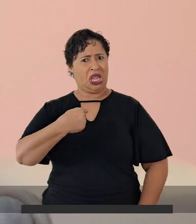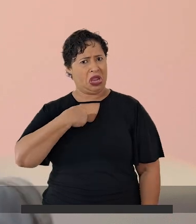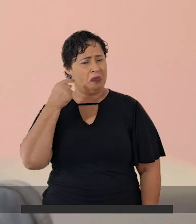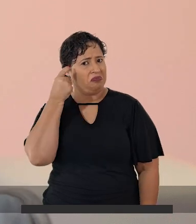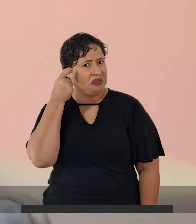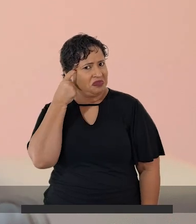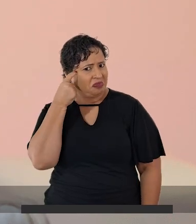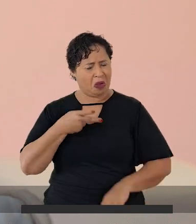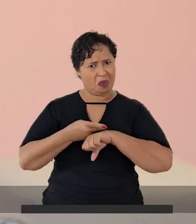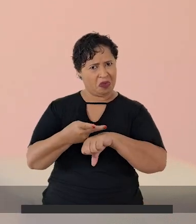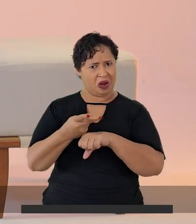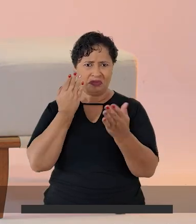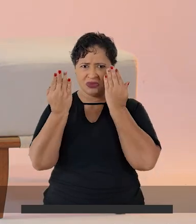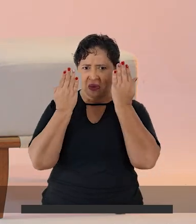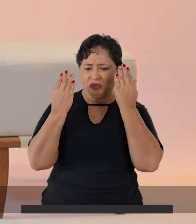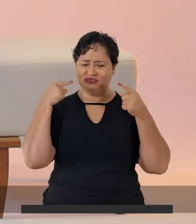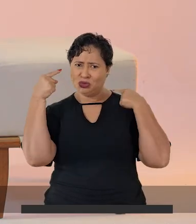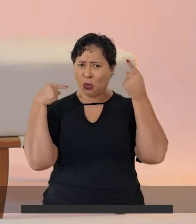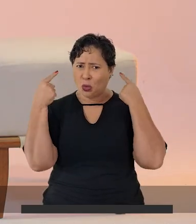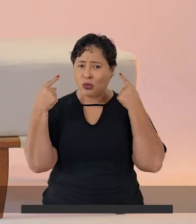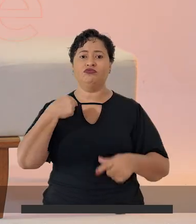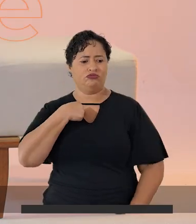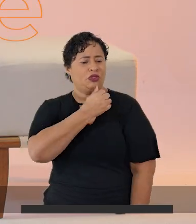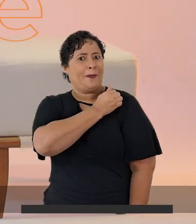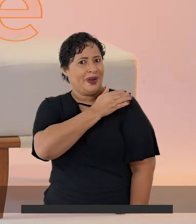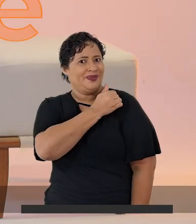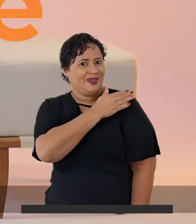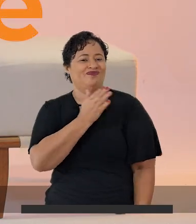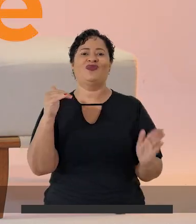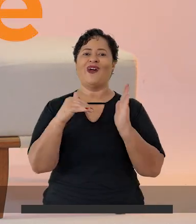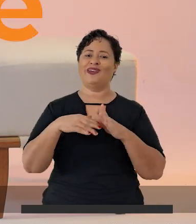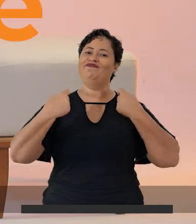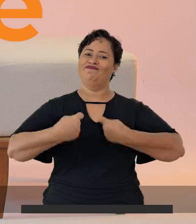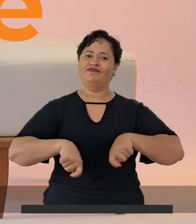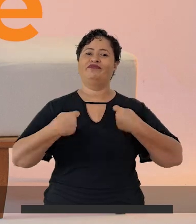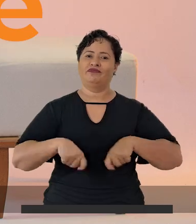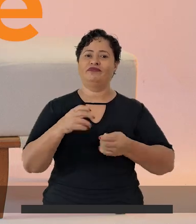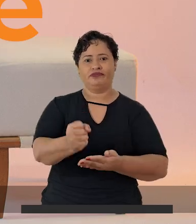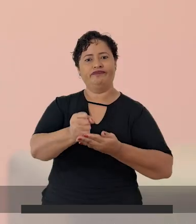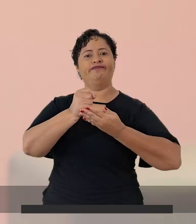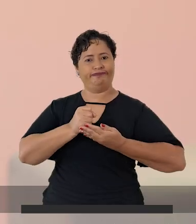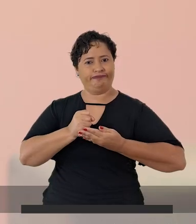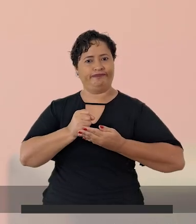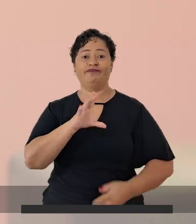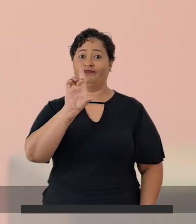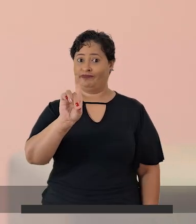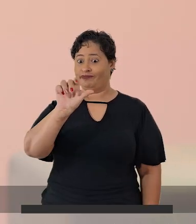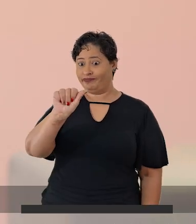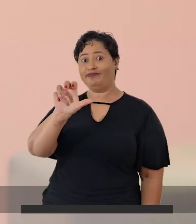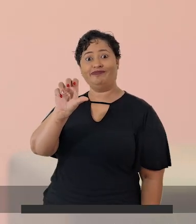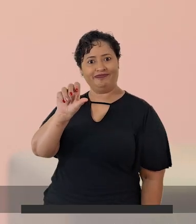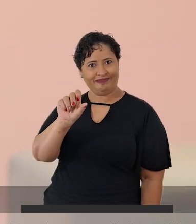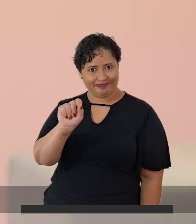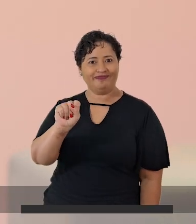psicólogo estava ficando doido. Eu tinha um preconceito até eu me ver nesse estado dessa ajuda. A DAS foi um